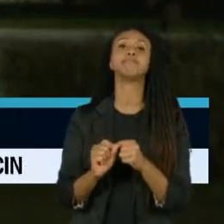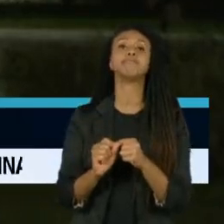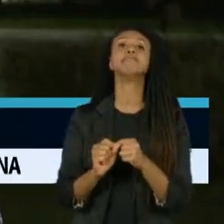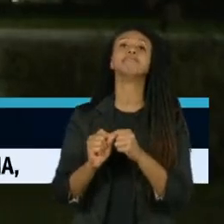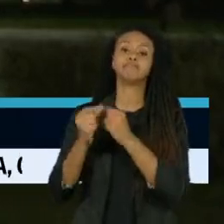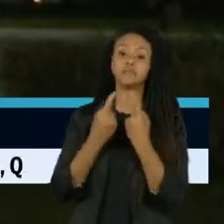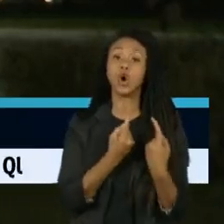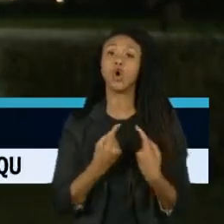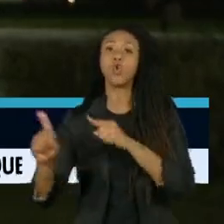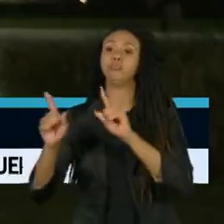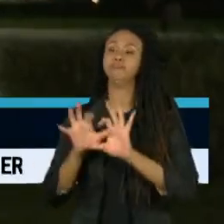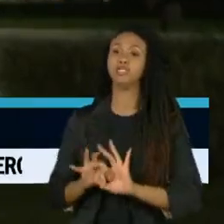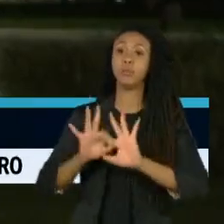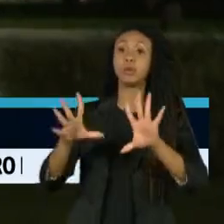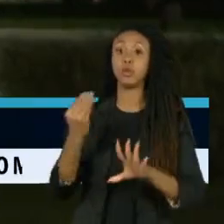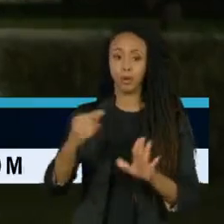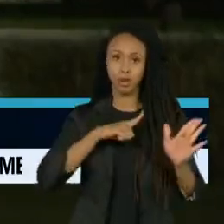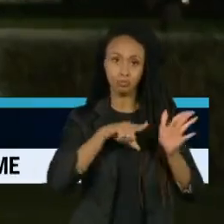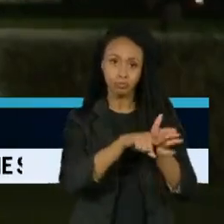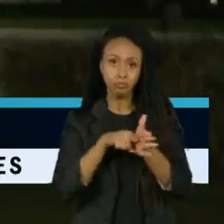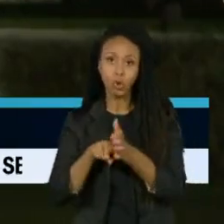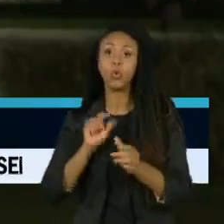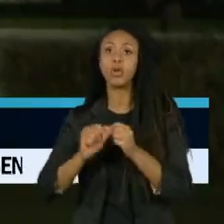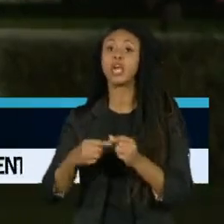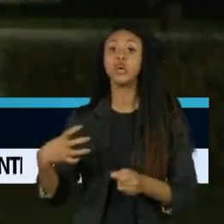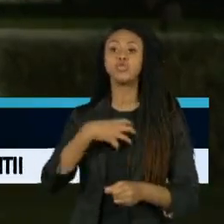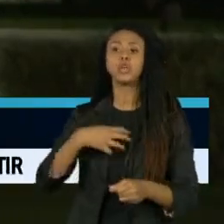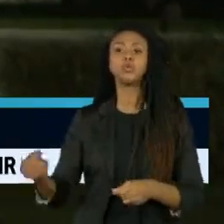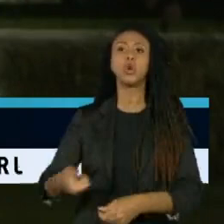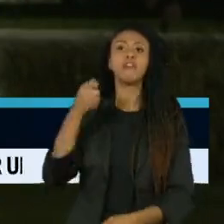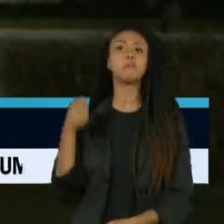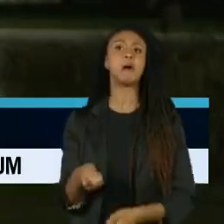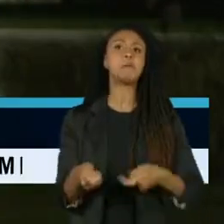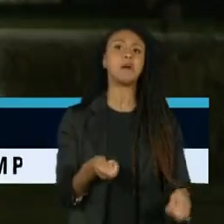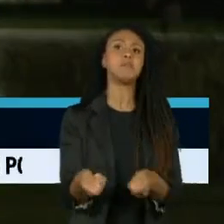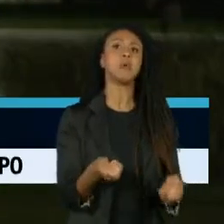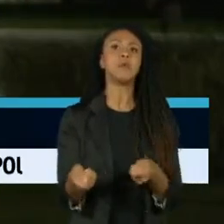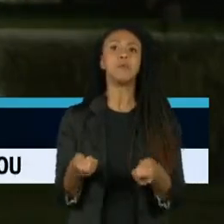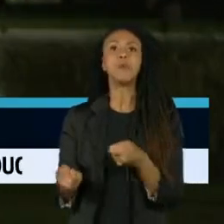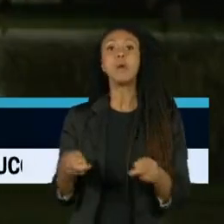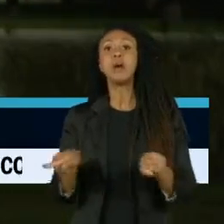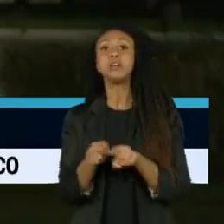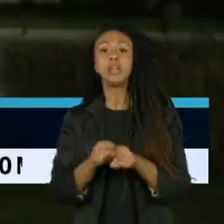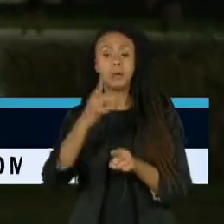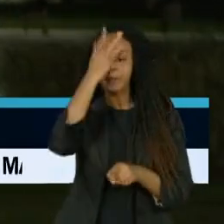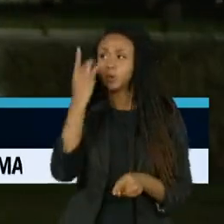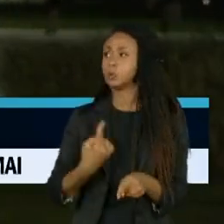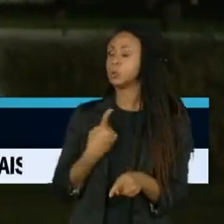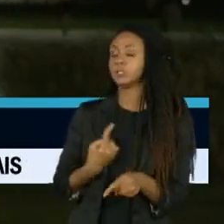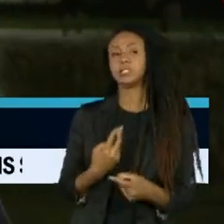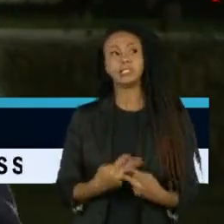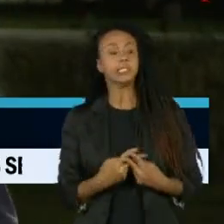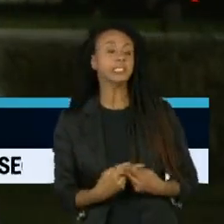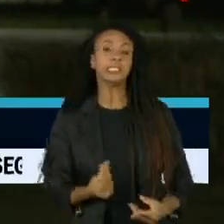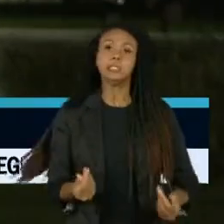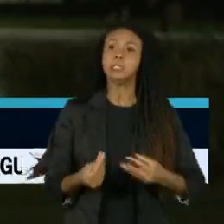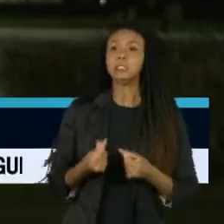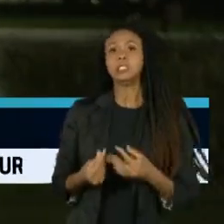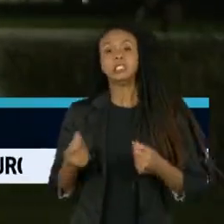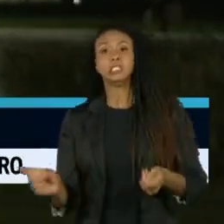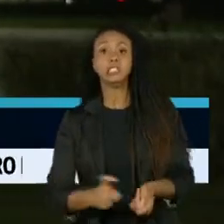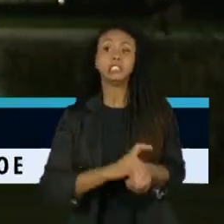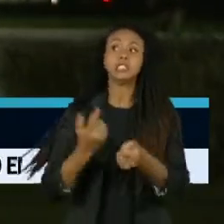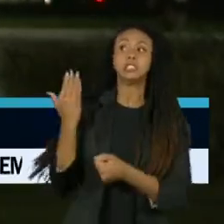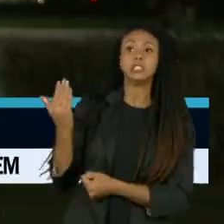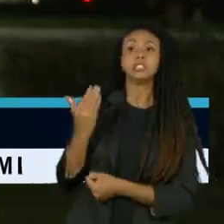Segundo o estudo, novas formas de autoritarismo emergiram em sociedades impacientes, desconfiadas e atingidas com